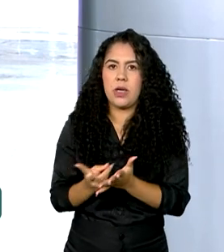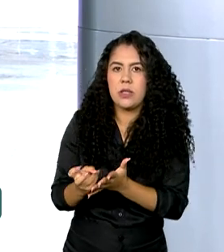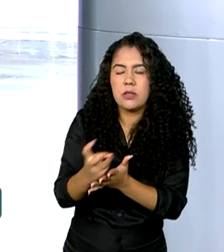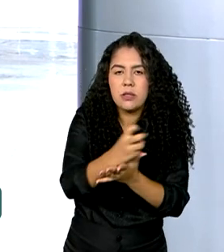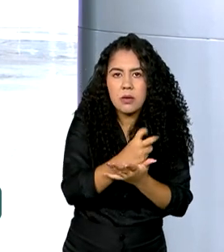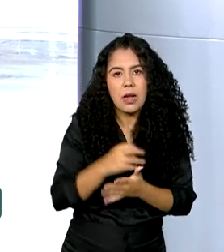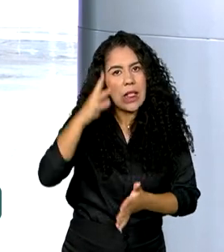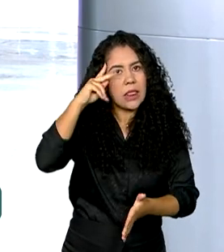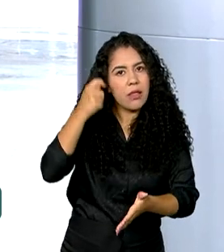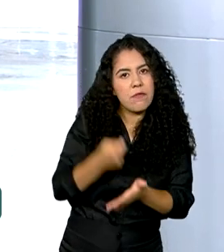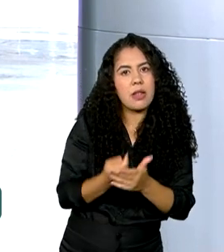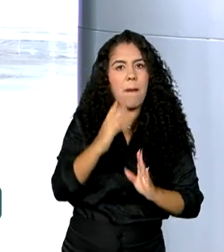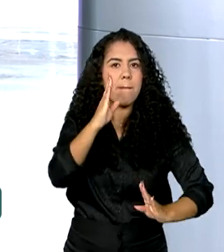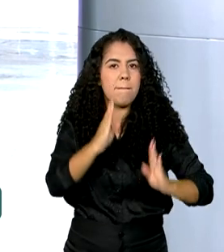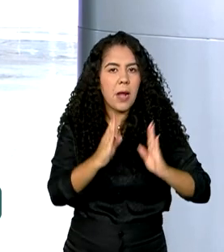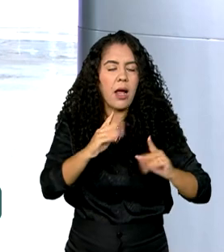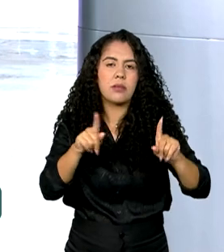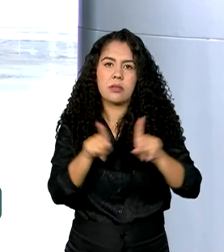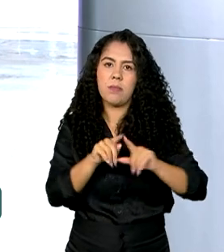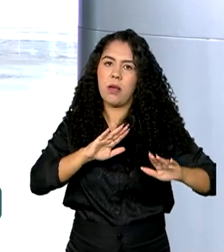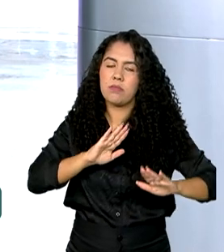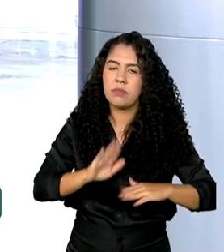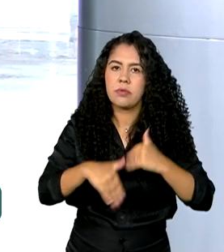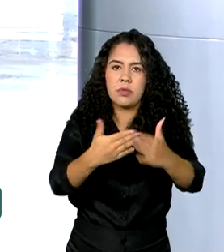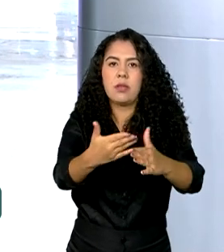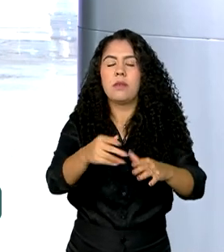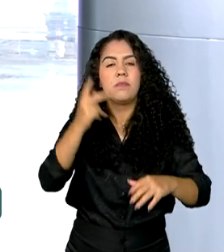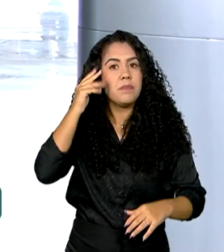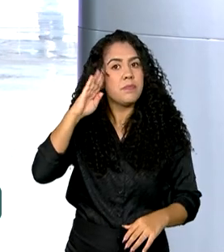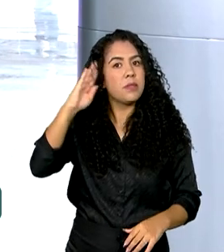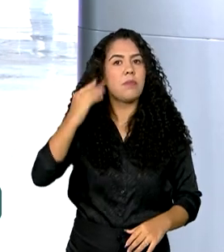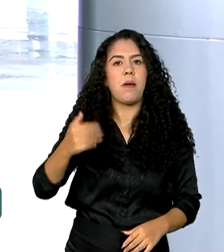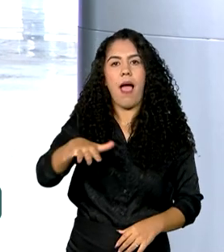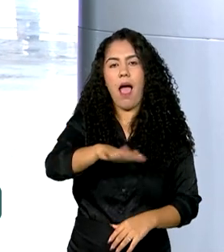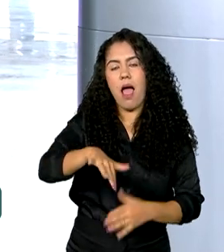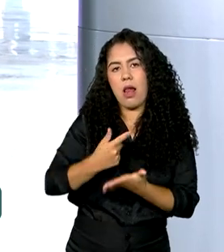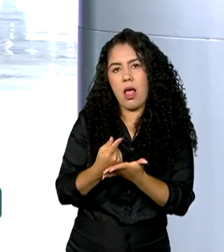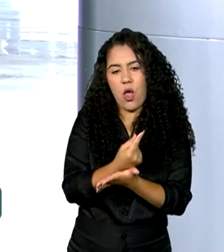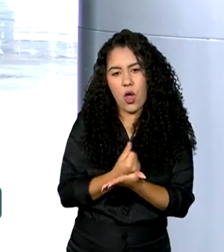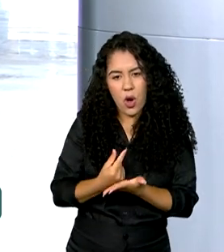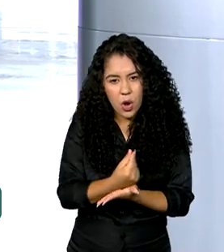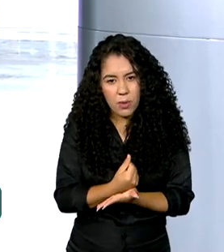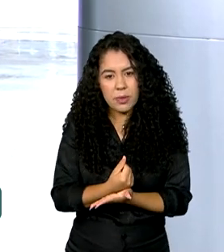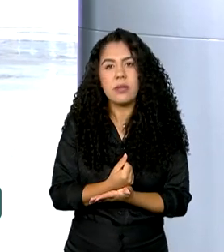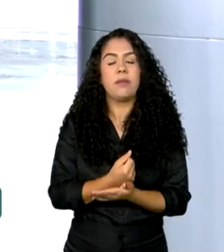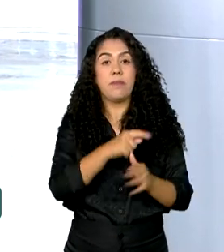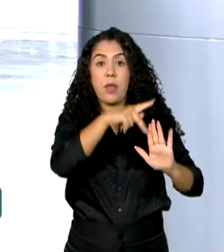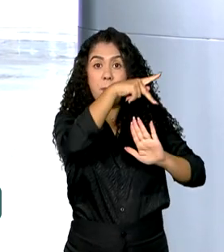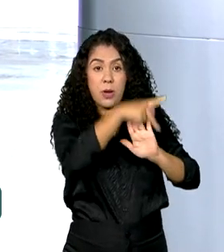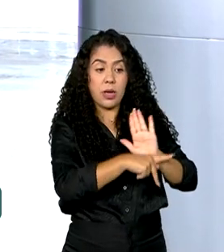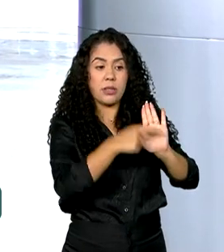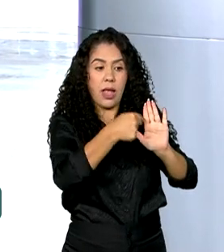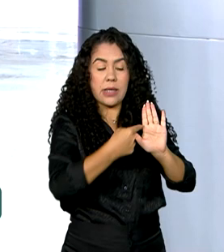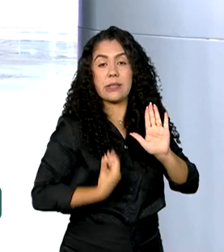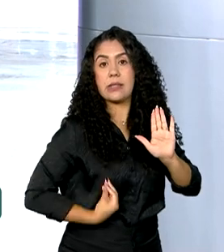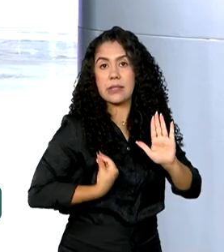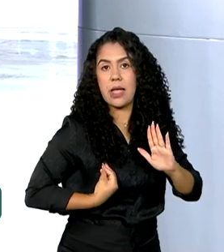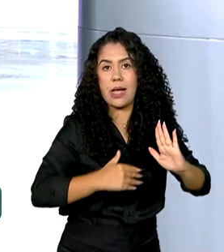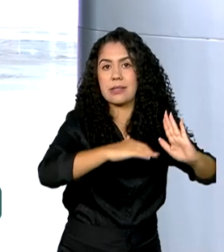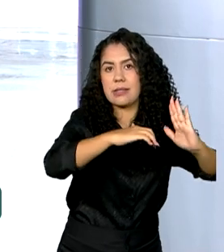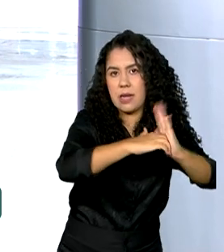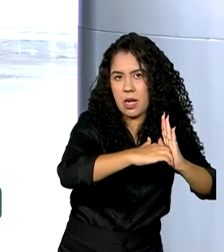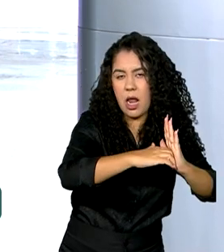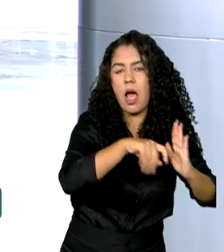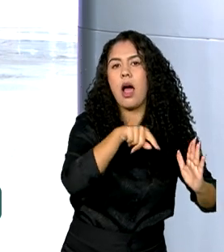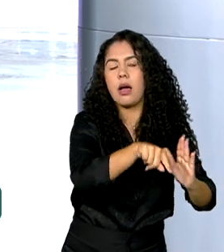regras de transição, impacto nos setores da economia. O projeto tramita no Senado que também deve votar o